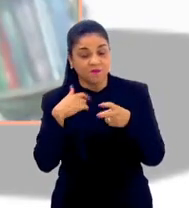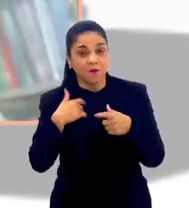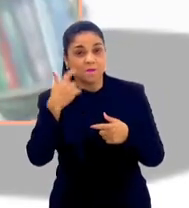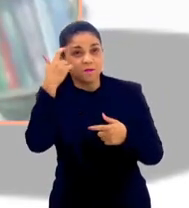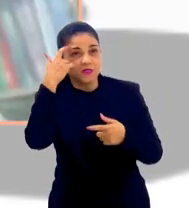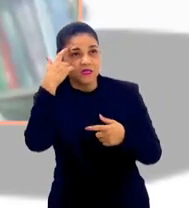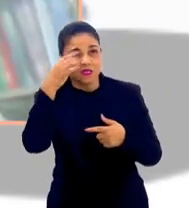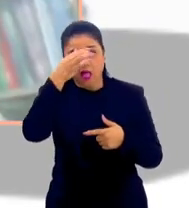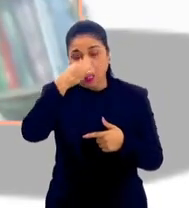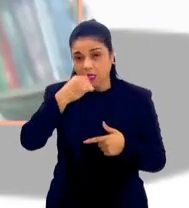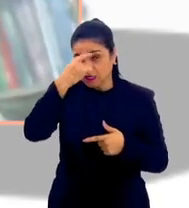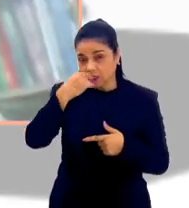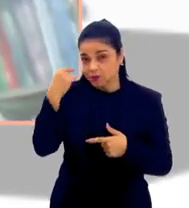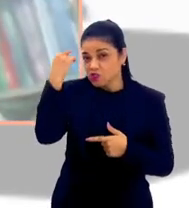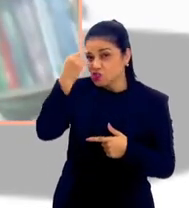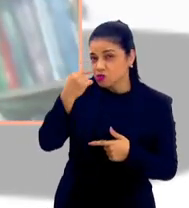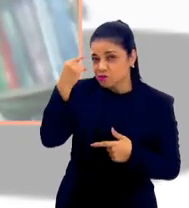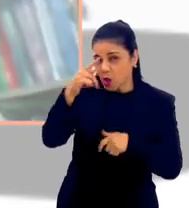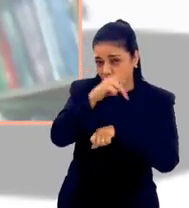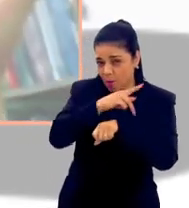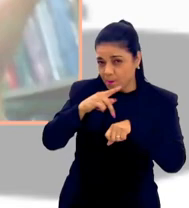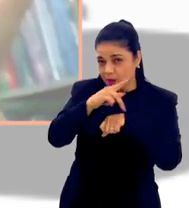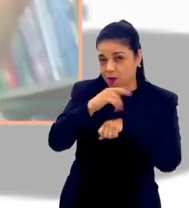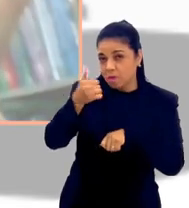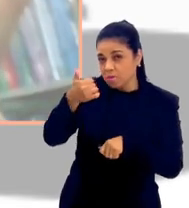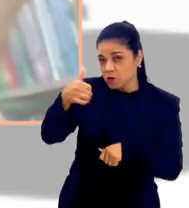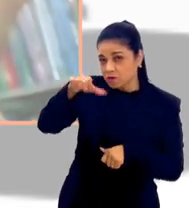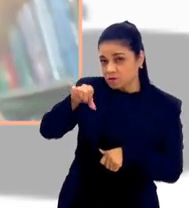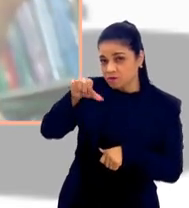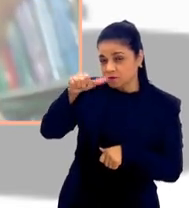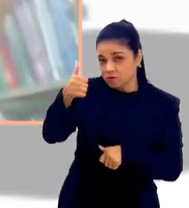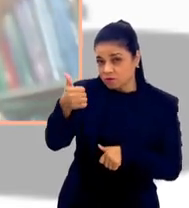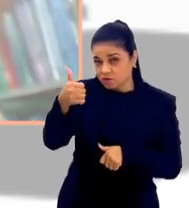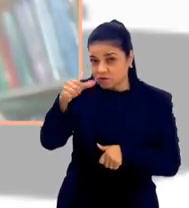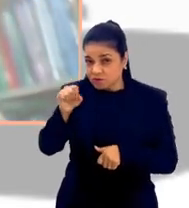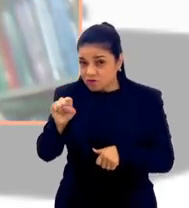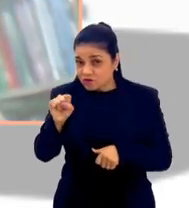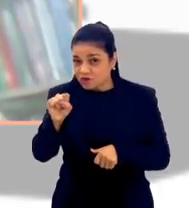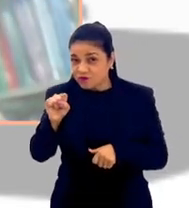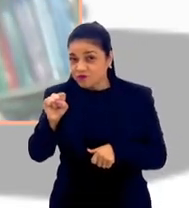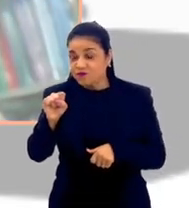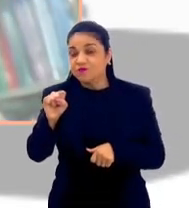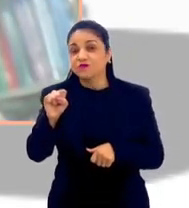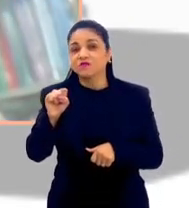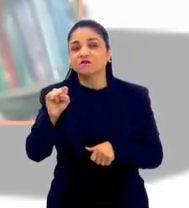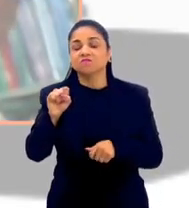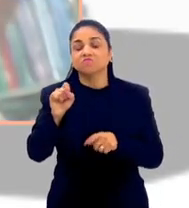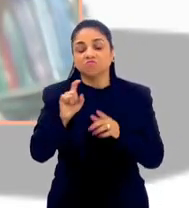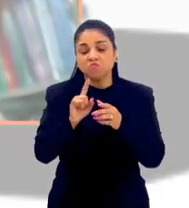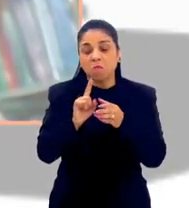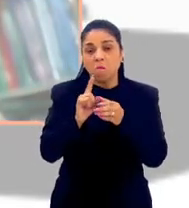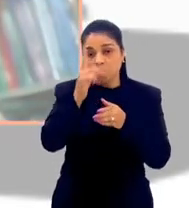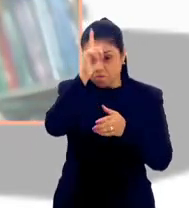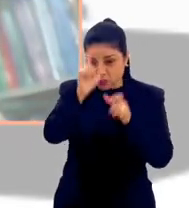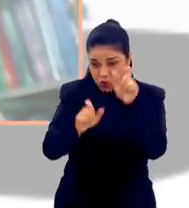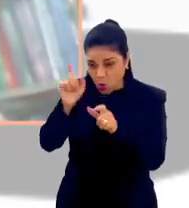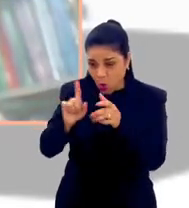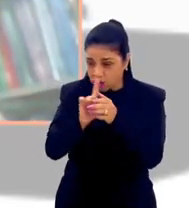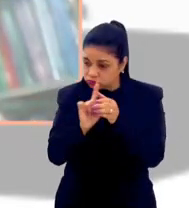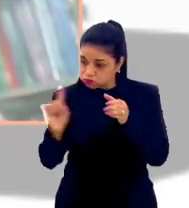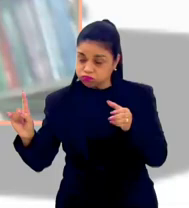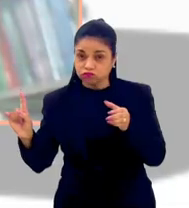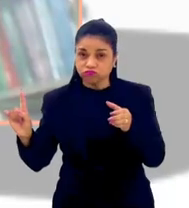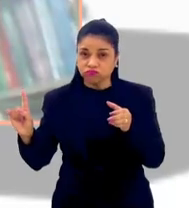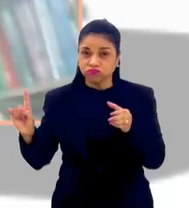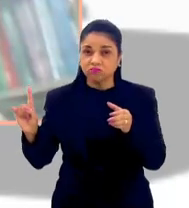pensar na gripe espanhola, lá em 1918, as pessoas que ficaram isoladas pelo tempo que foi, ficaram